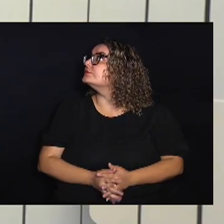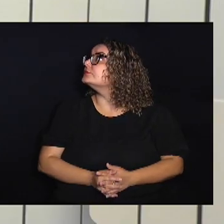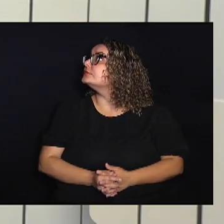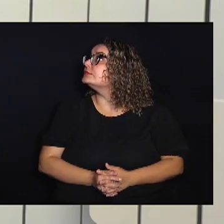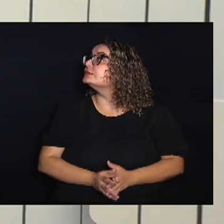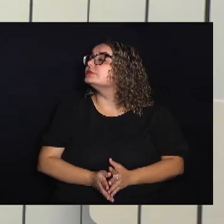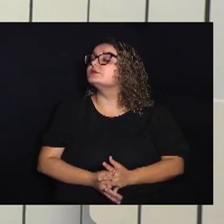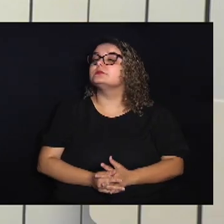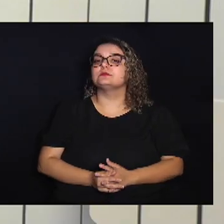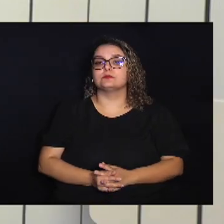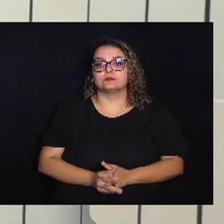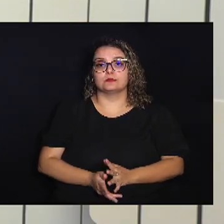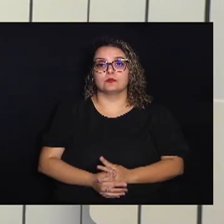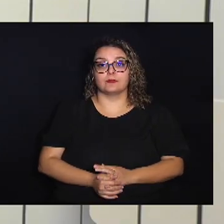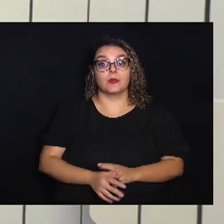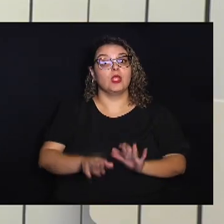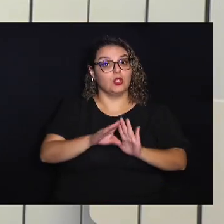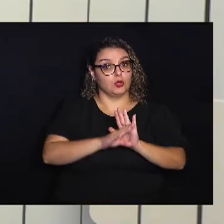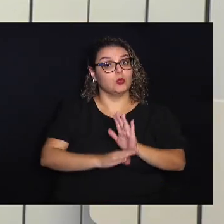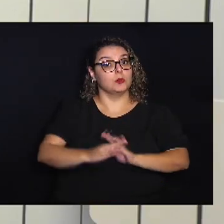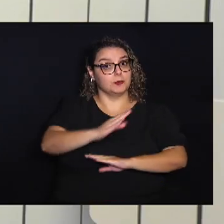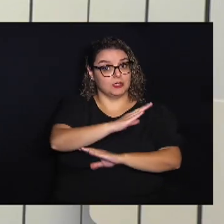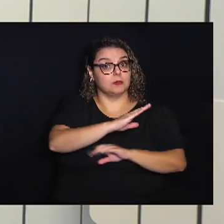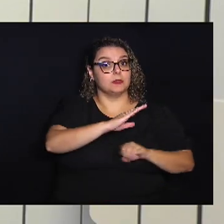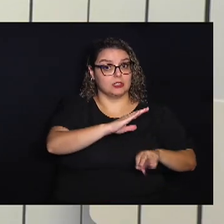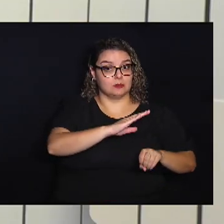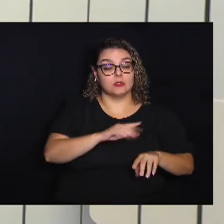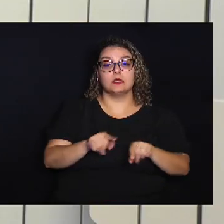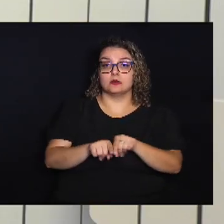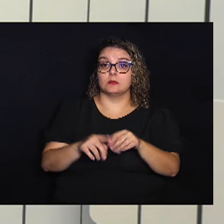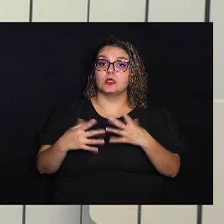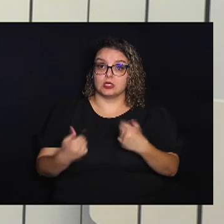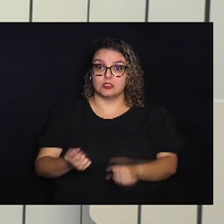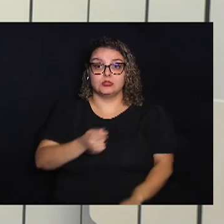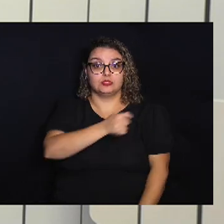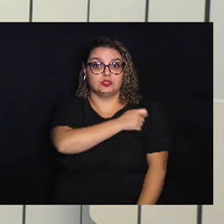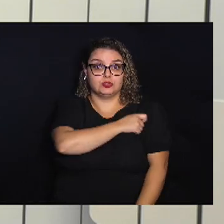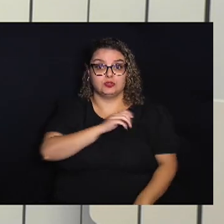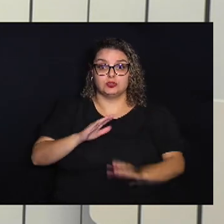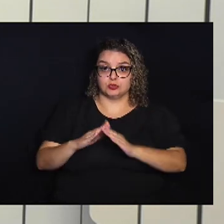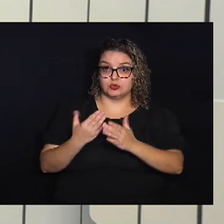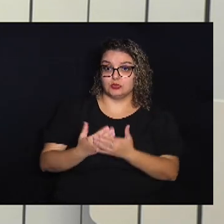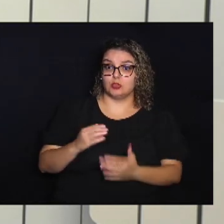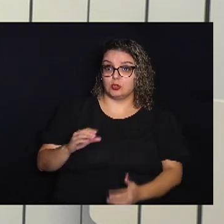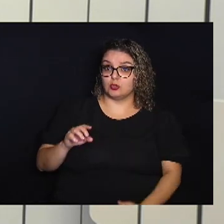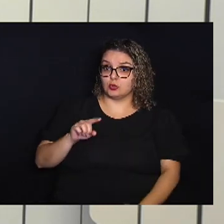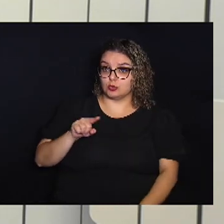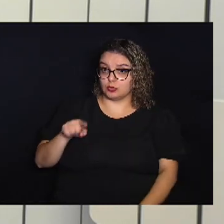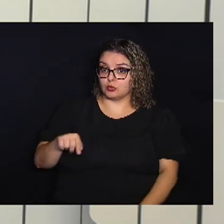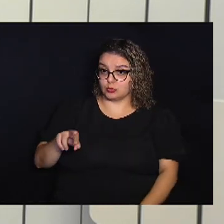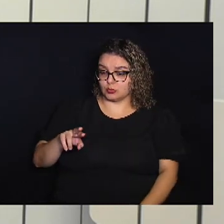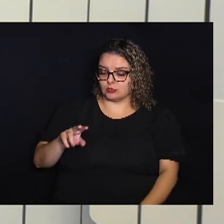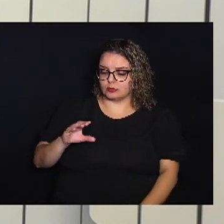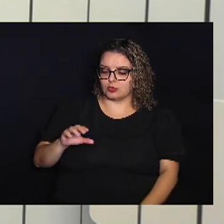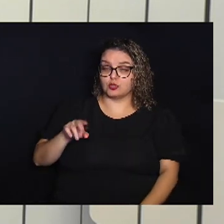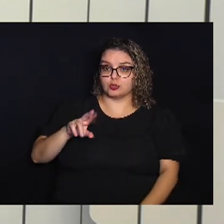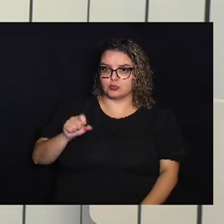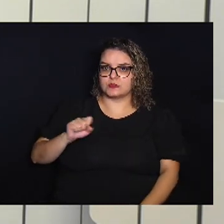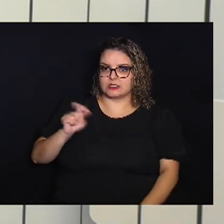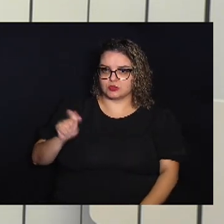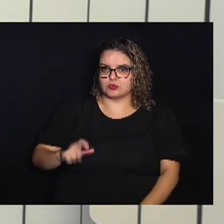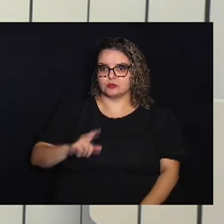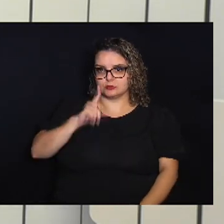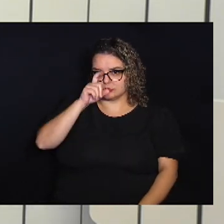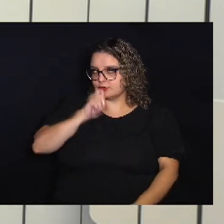E o programa Câmara Educa Também recebeu alunos Do Colégio Cruz Azul Da Polícia Militar De Campinas